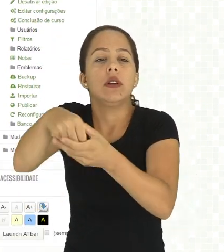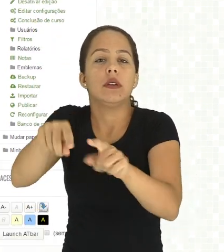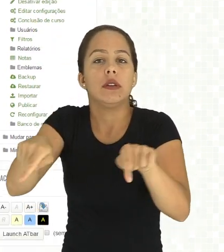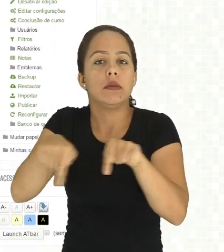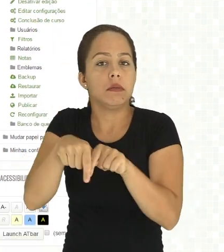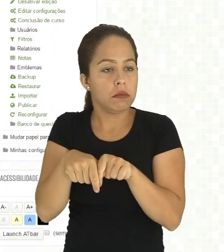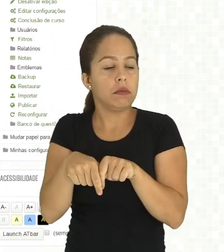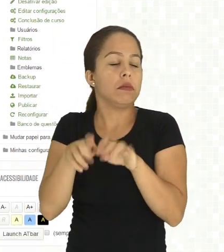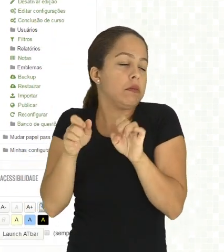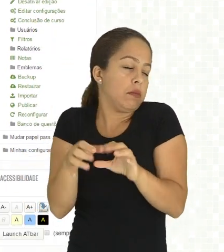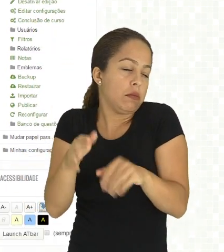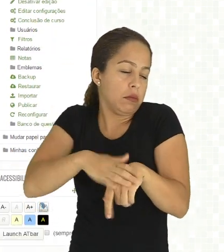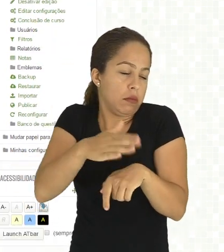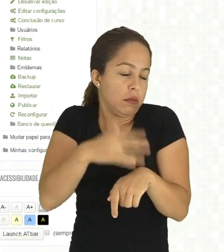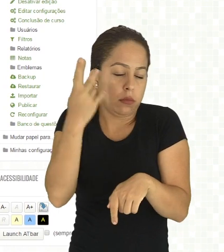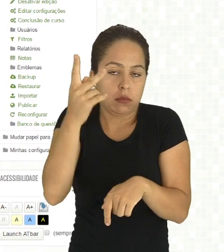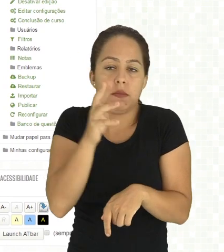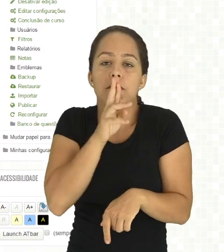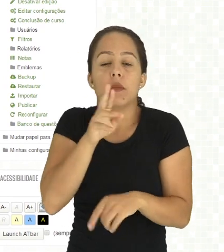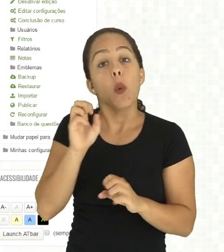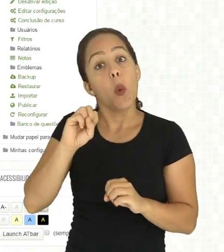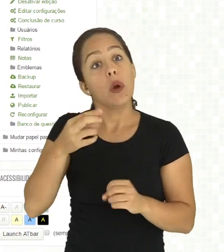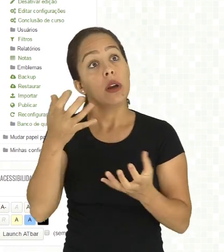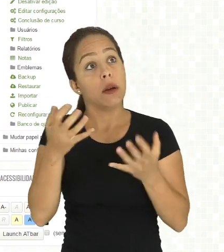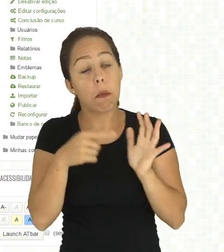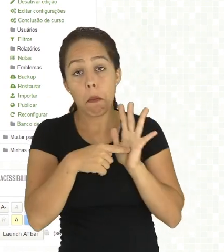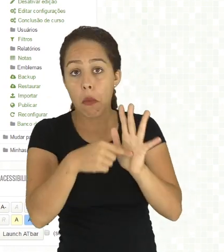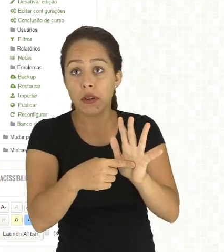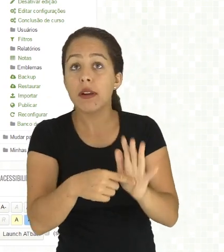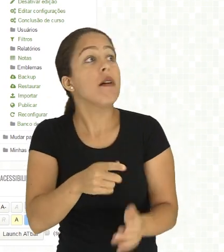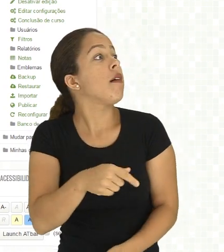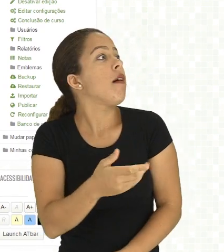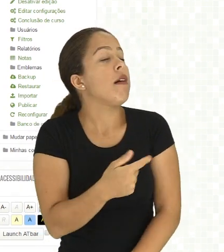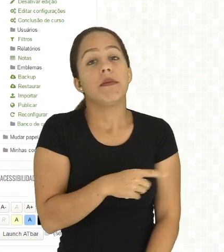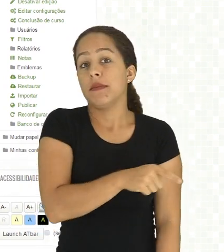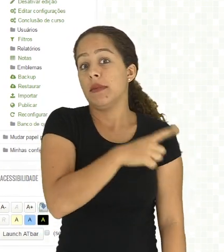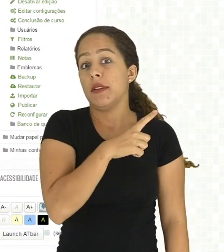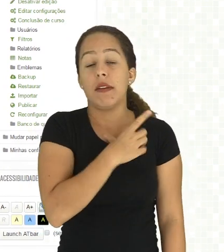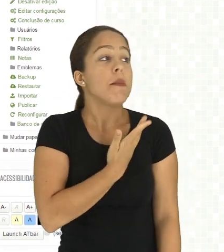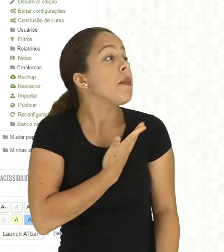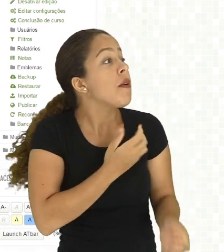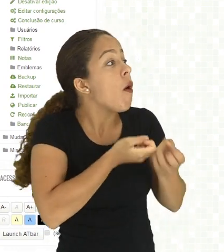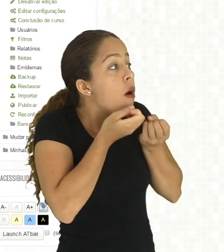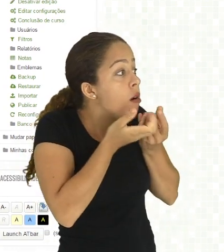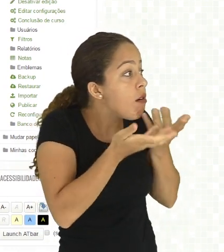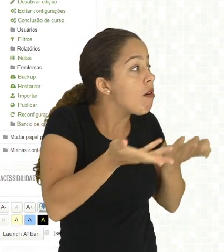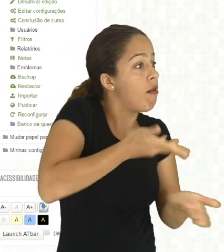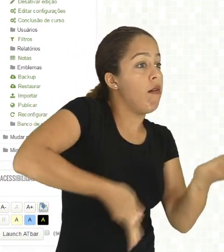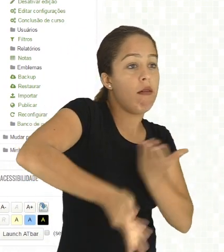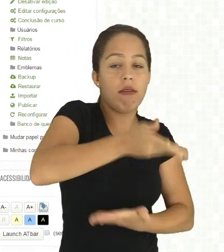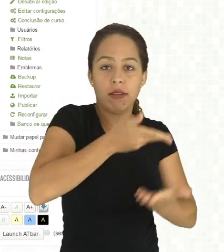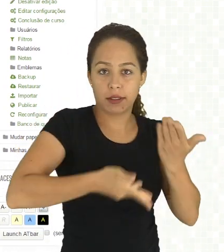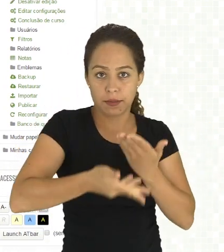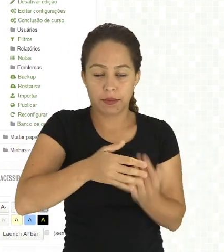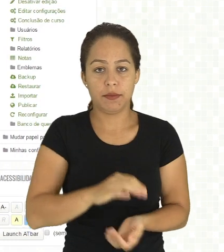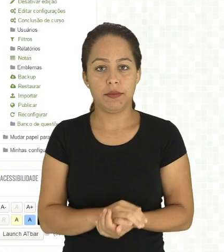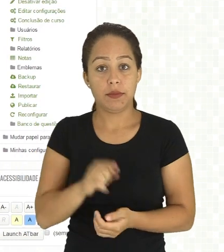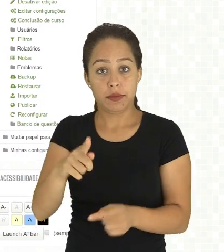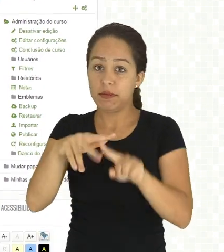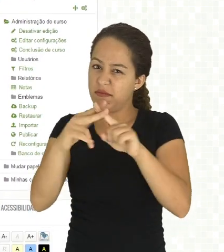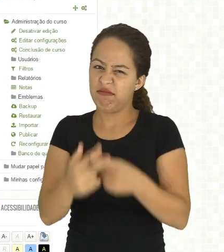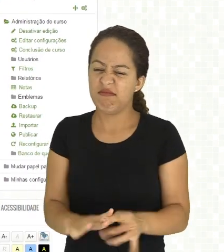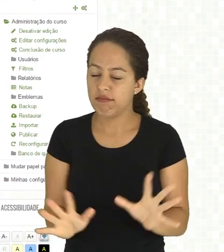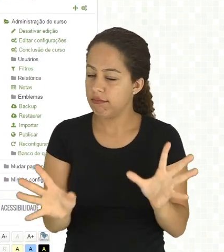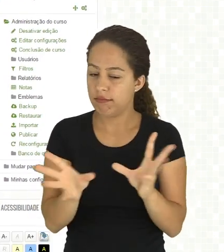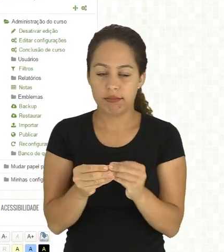Caso você tenha alguma dúvida, clique no ícone de ajuda do Moodle para saber mais o que significa cada recurso.